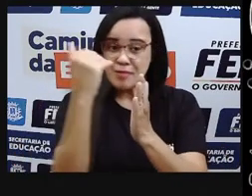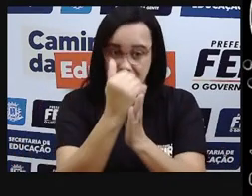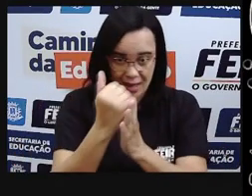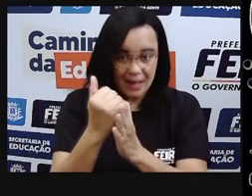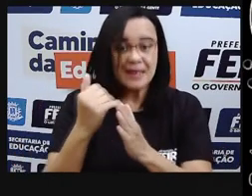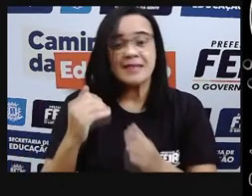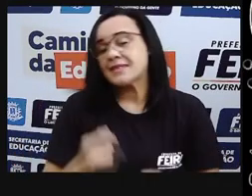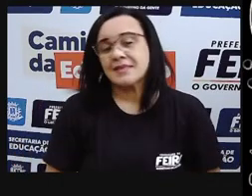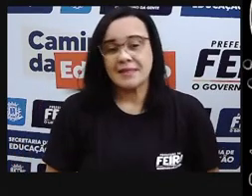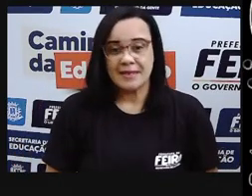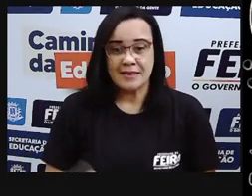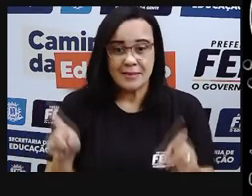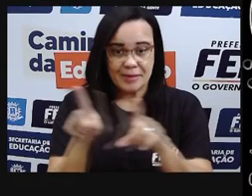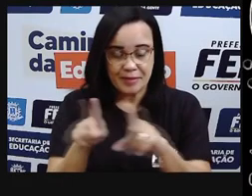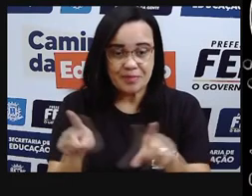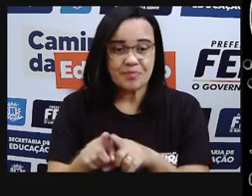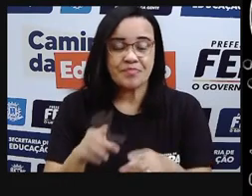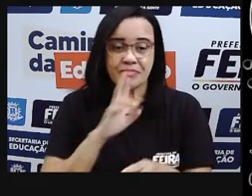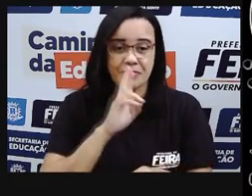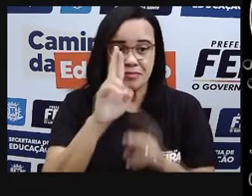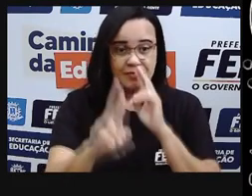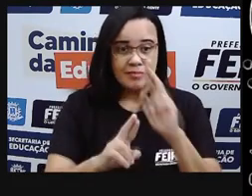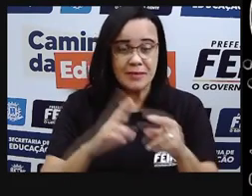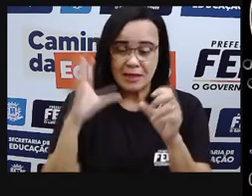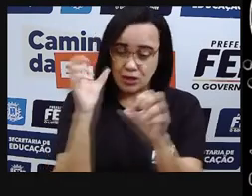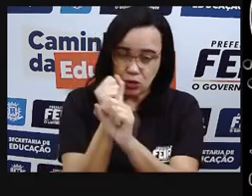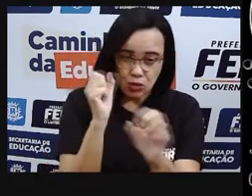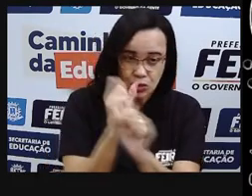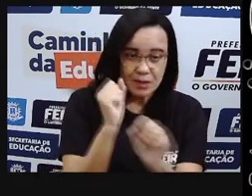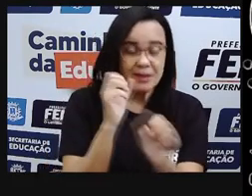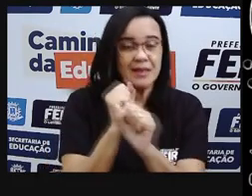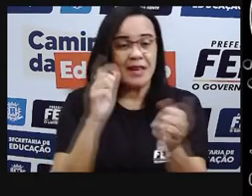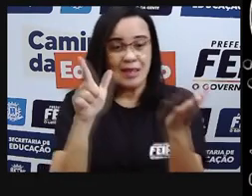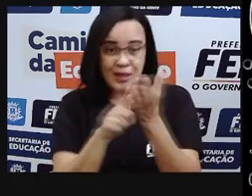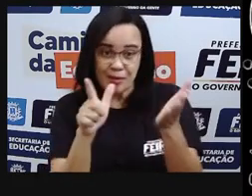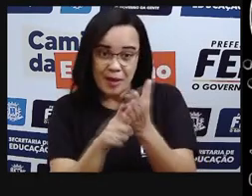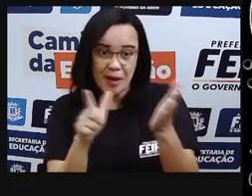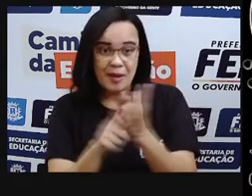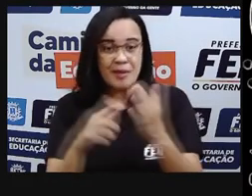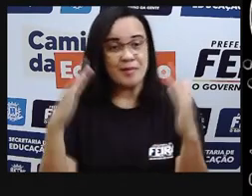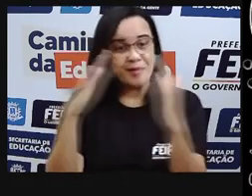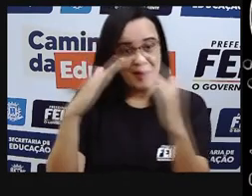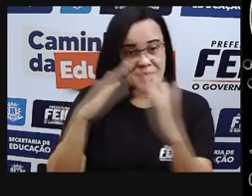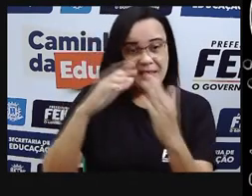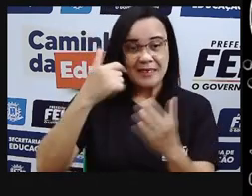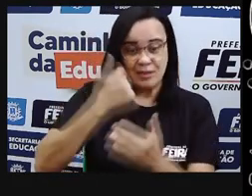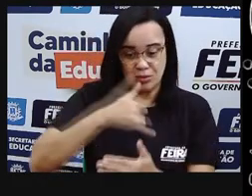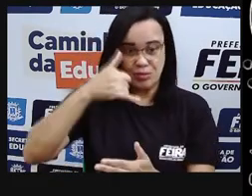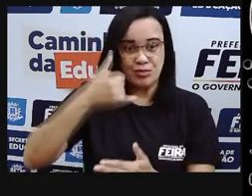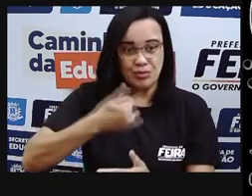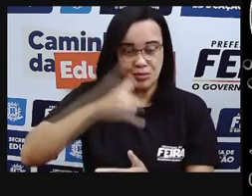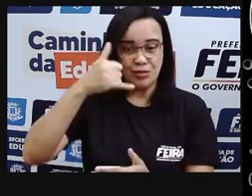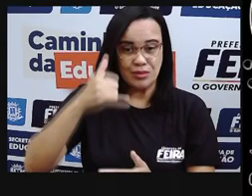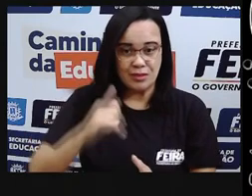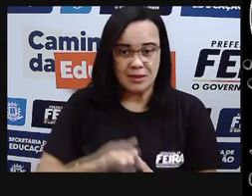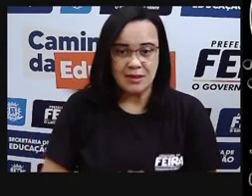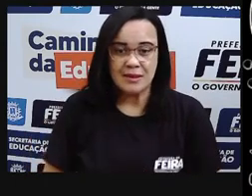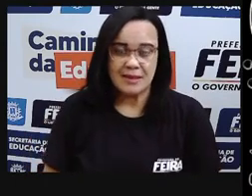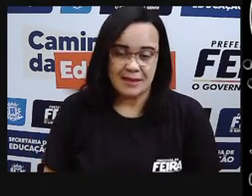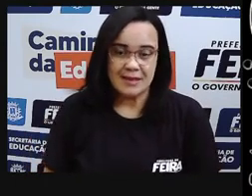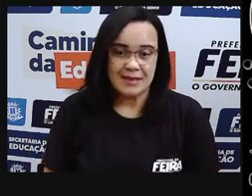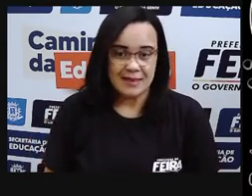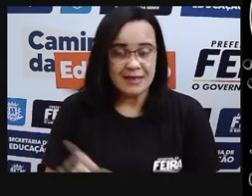casa e fazer, né, os seus cálculos para saber quanto você está consumindo em cada equipamento e